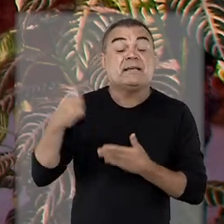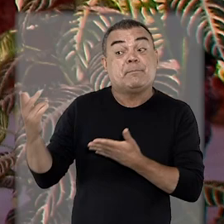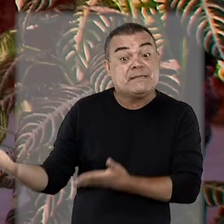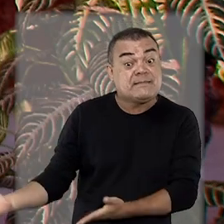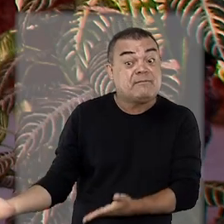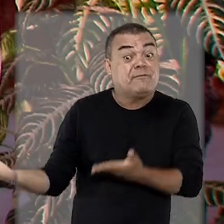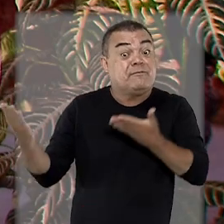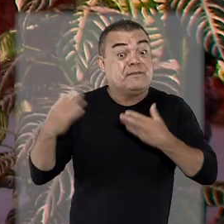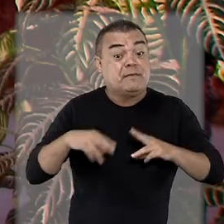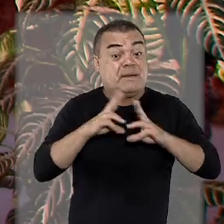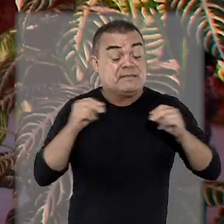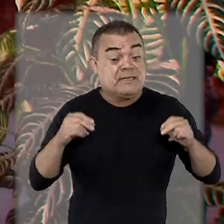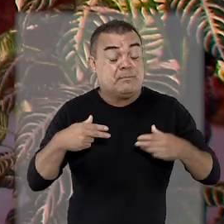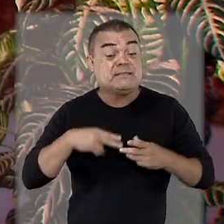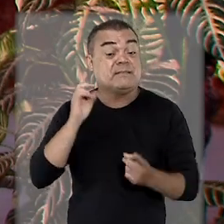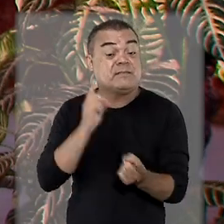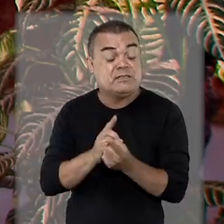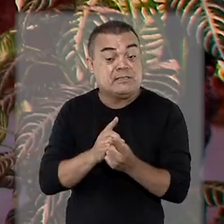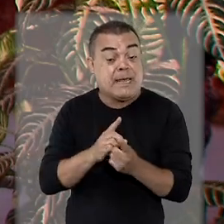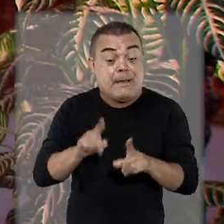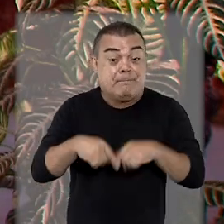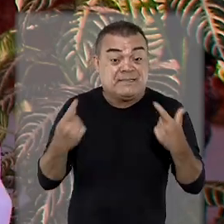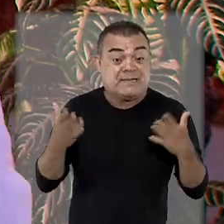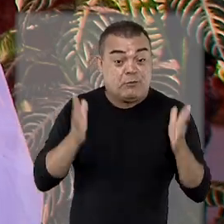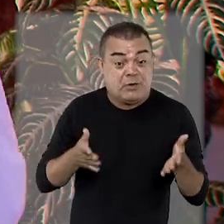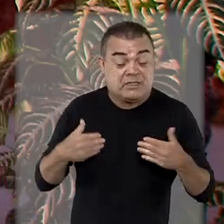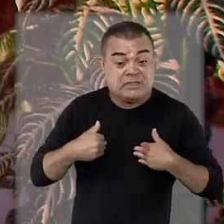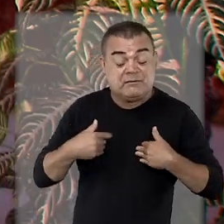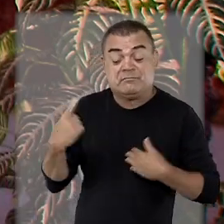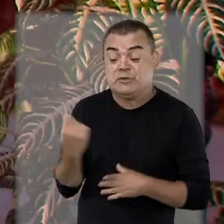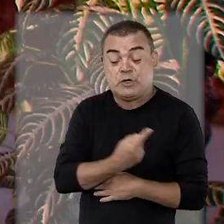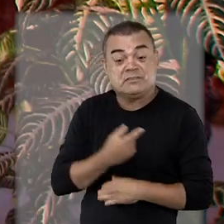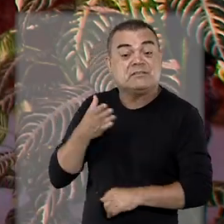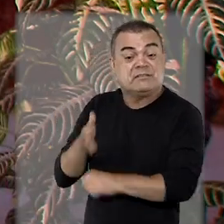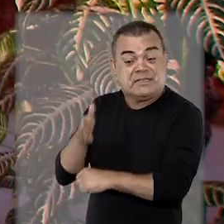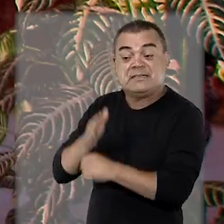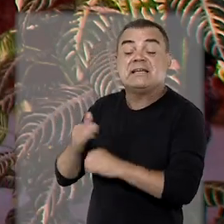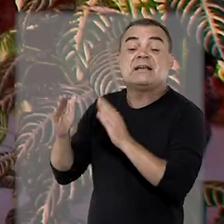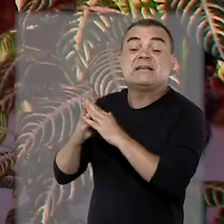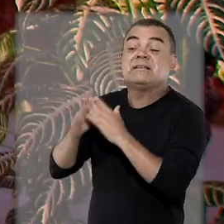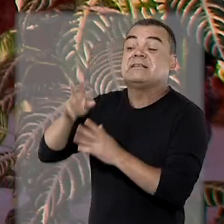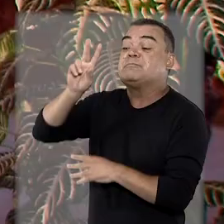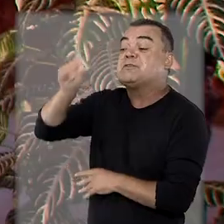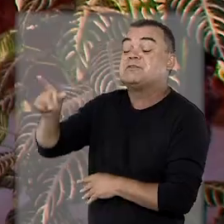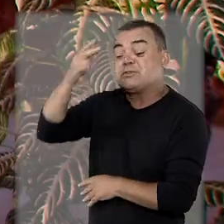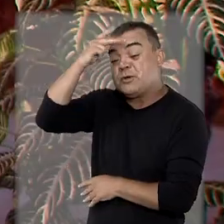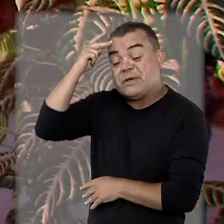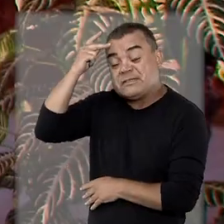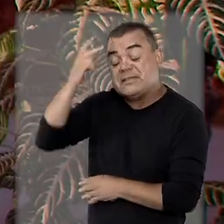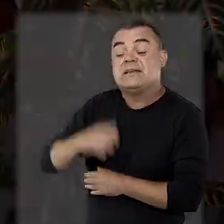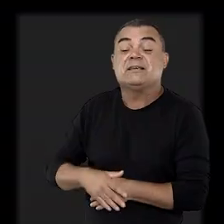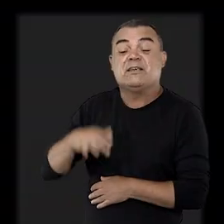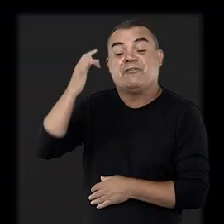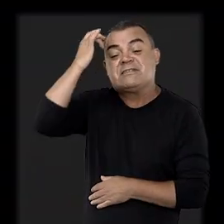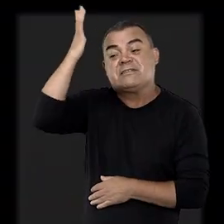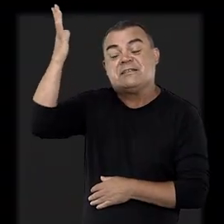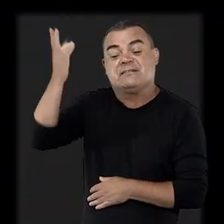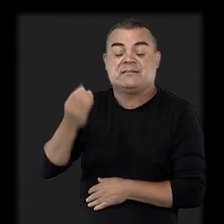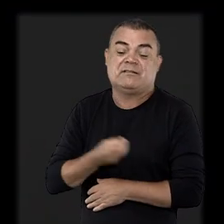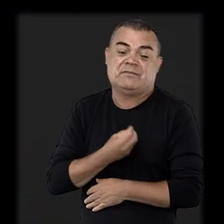Antes ela tinha que vir à Brasília ser atendida. Agora a gente está entrando na casa das pessoas e facilitando a rotina delas.